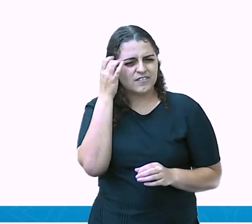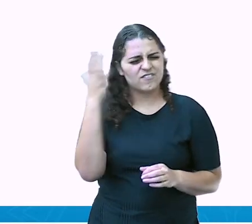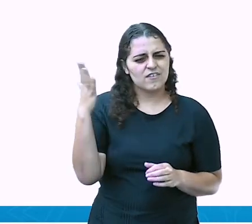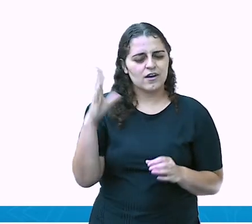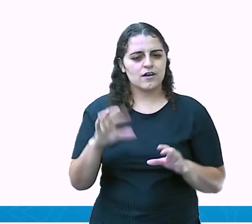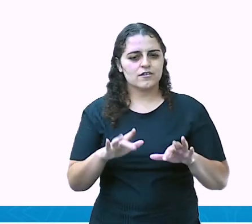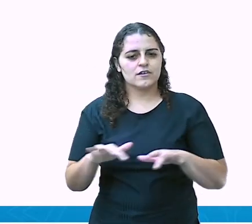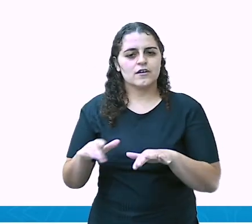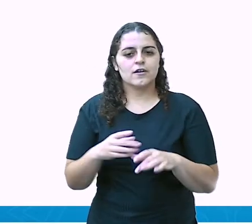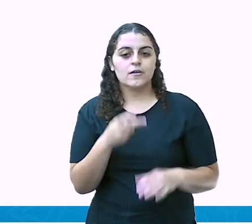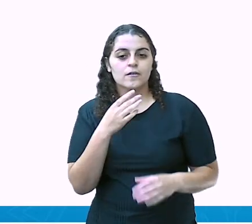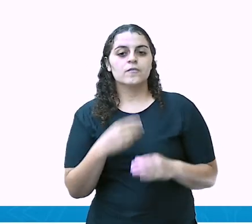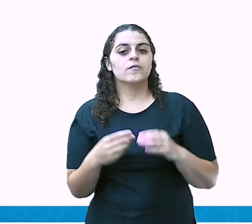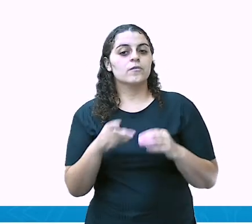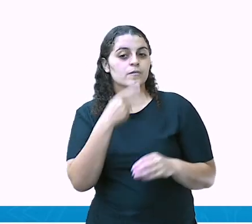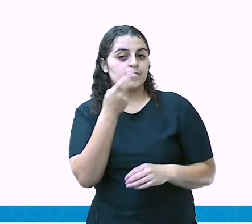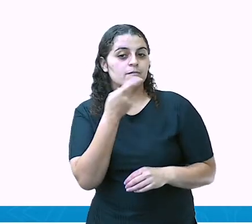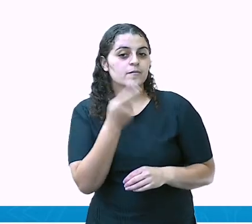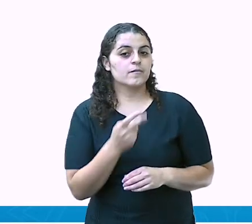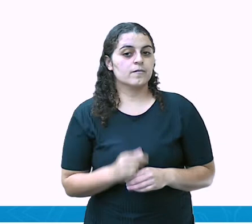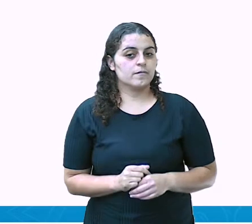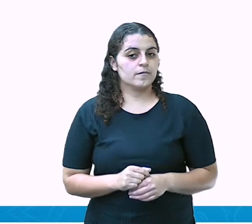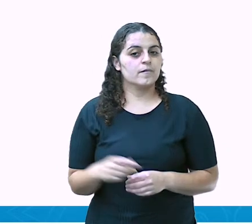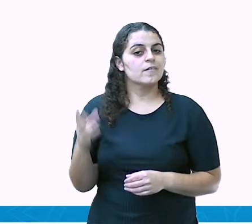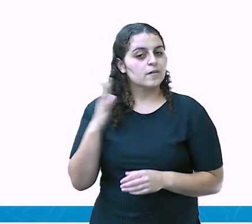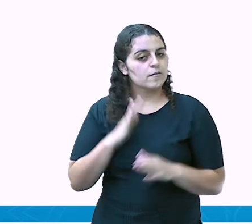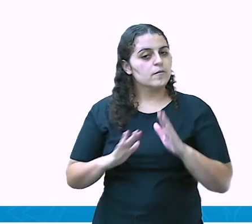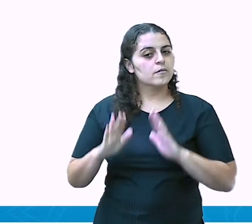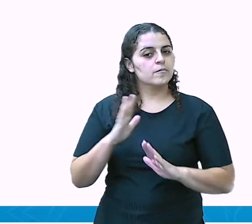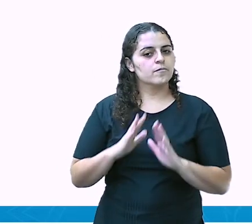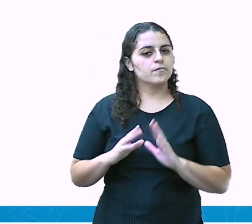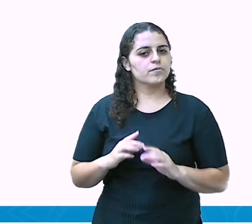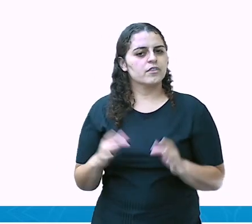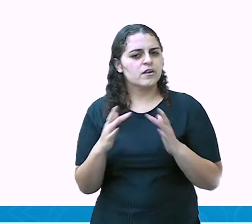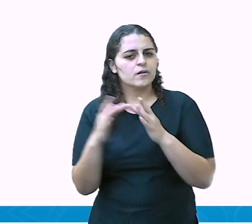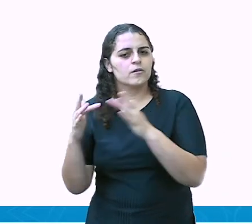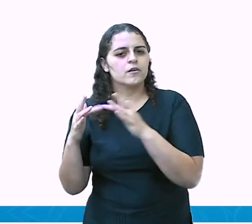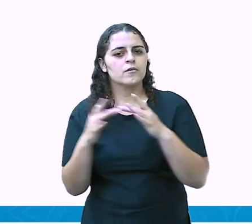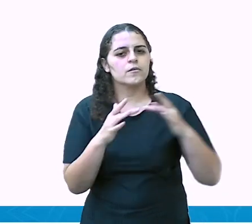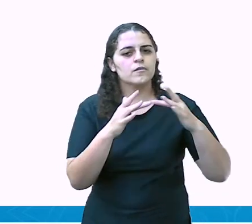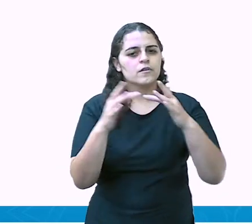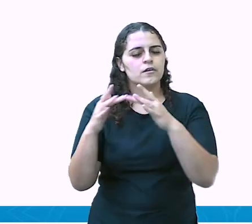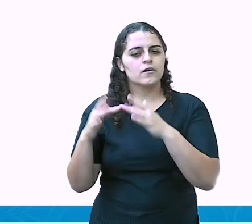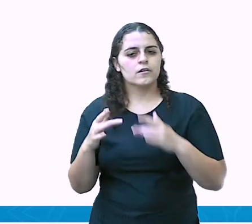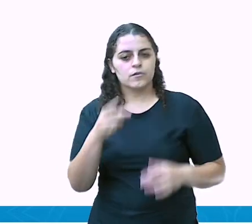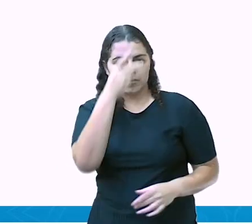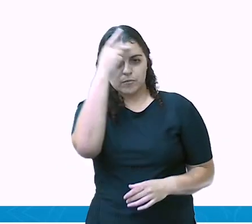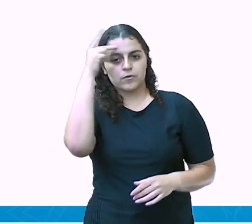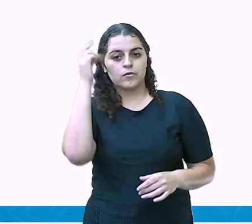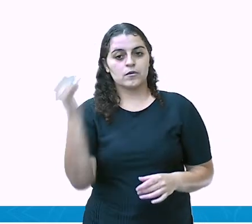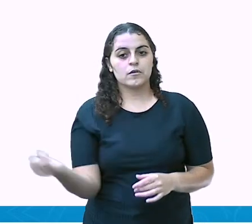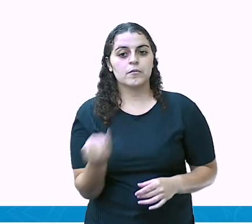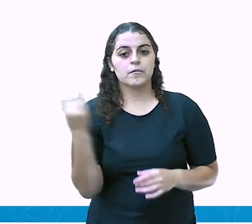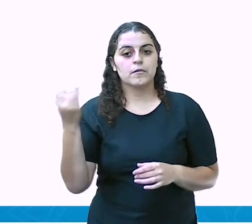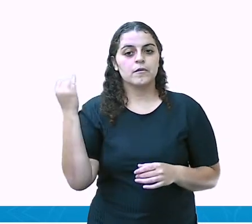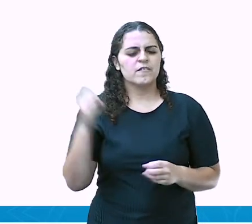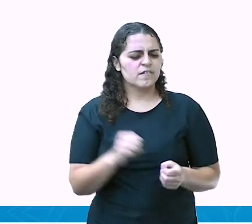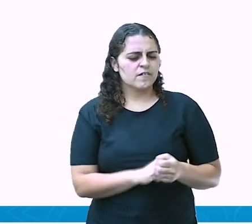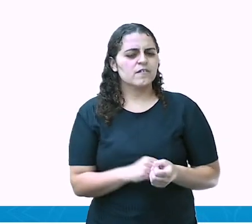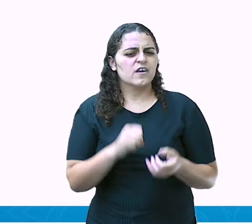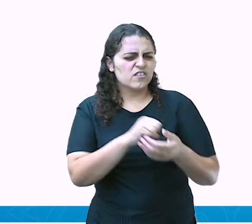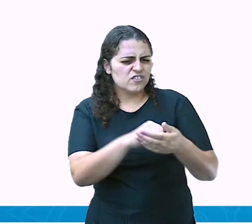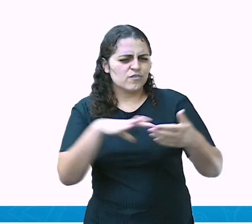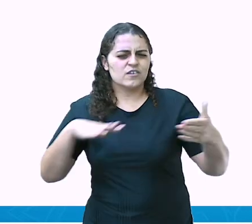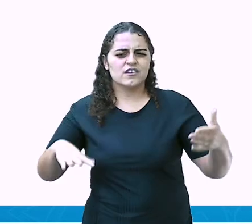do que estar com o próximo. Virtualmente é mais fácil do que interagir presencialmente com outra pessoa. Estimule atividades